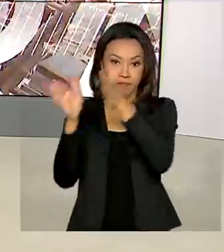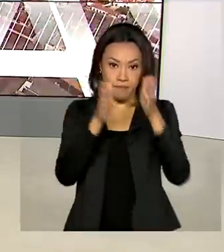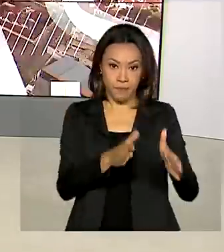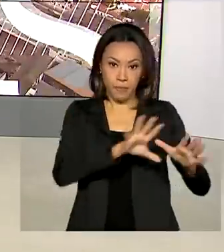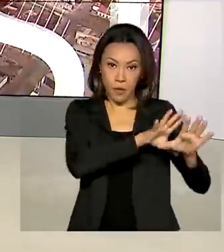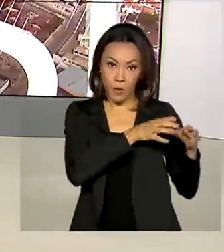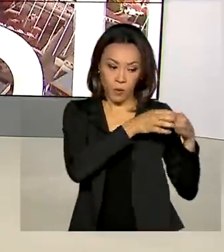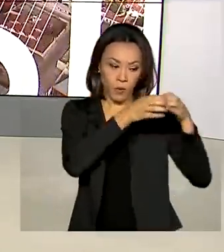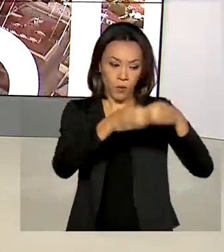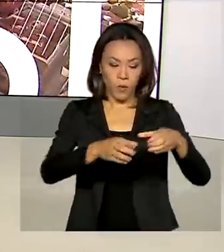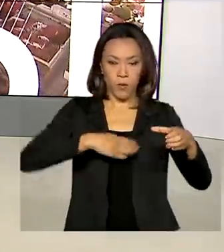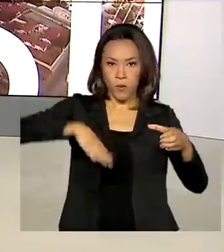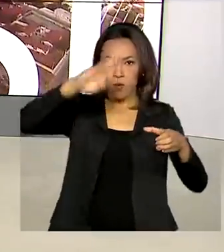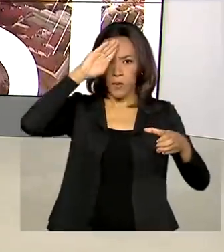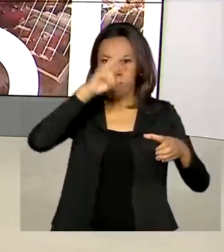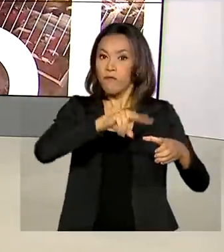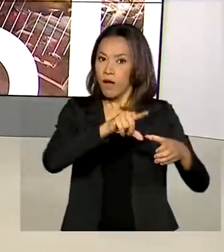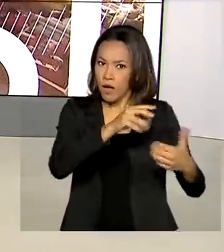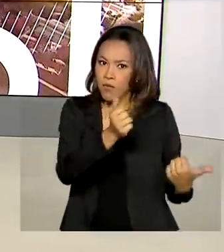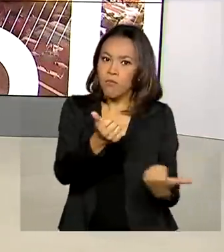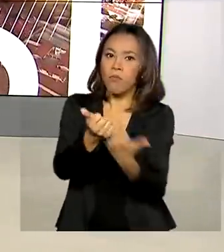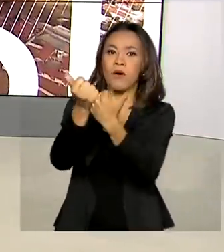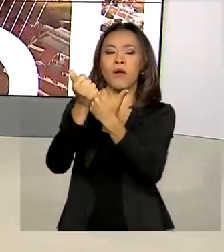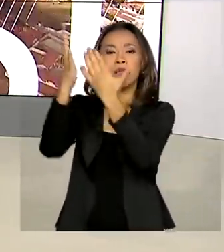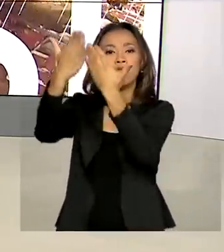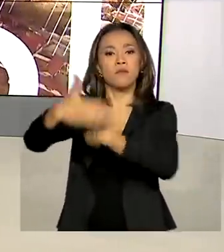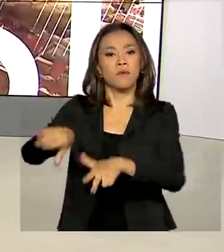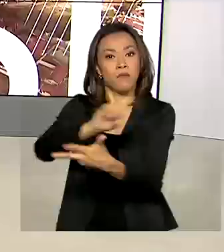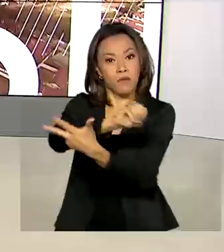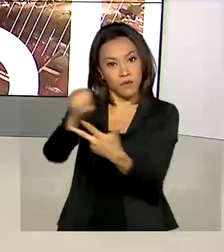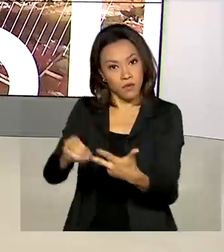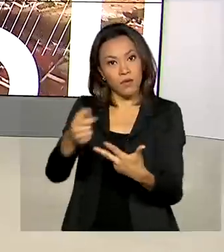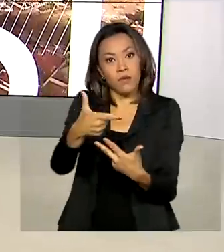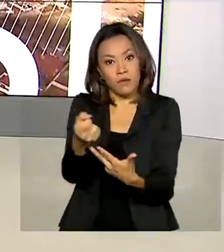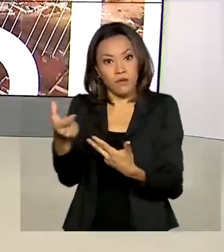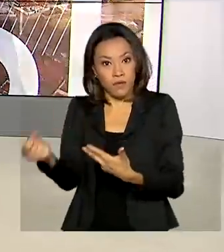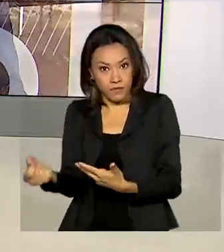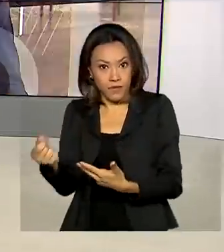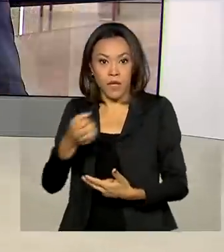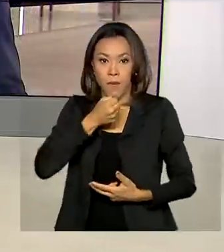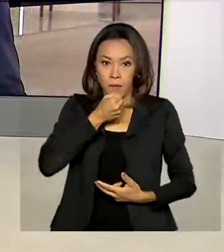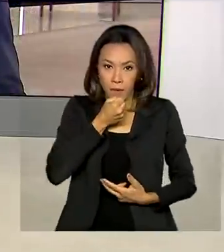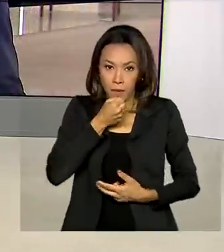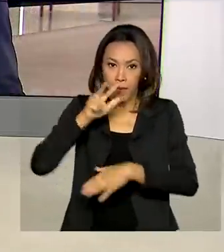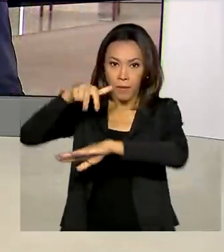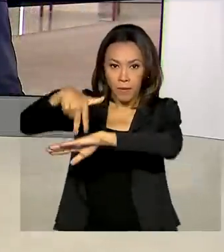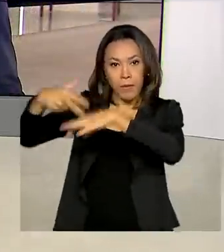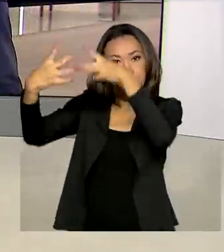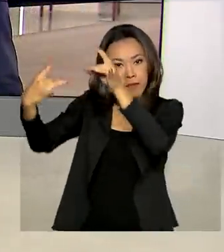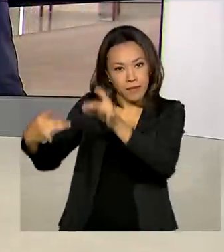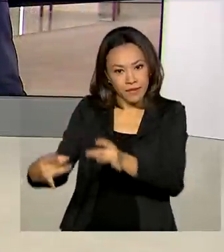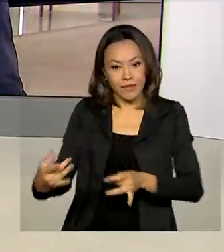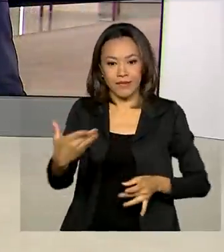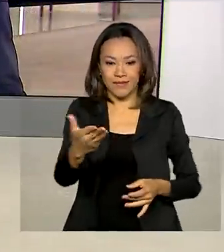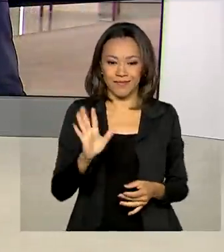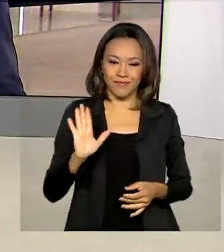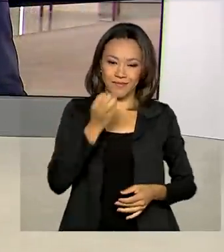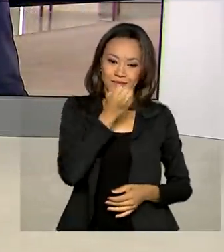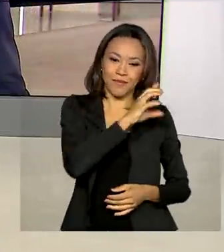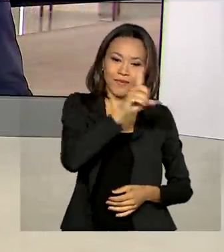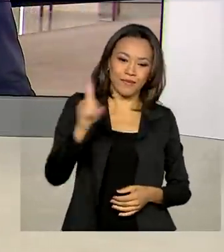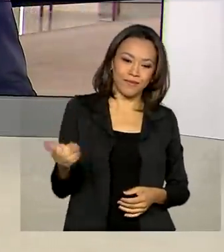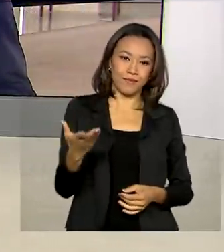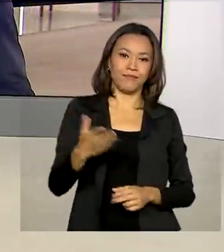Armadas vão auxiliar no Enem 2020? O repórter Glauco de Queiroz traz os detalhes para a gente. Bom dia, Glauco.